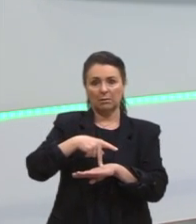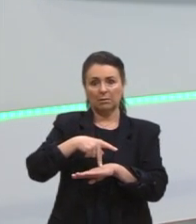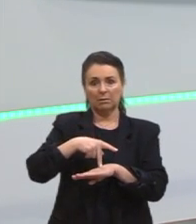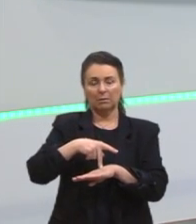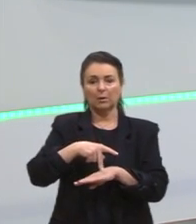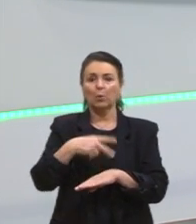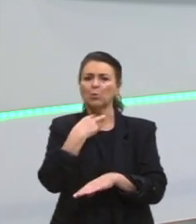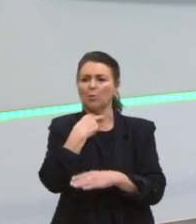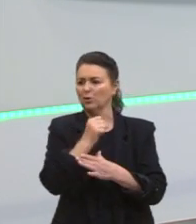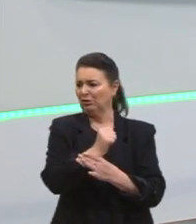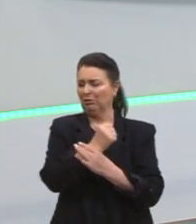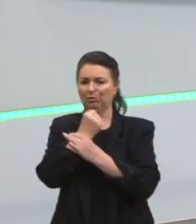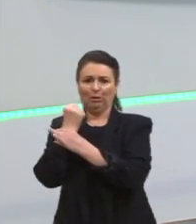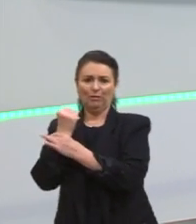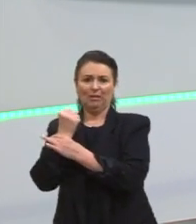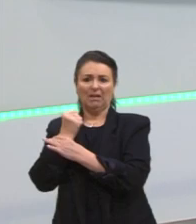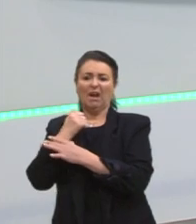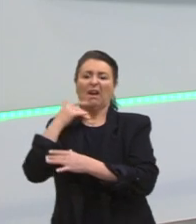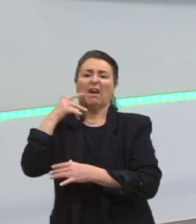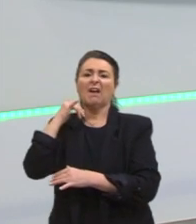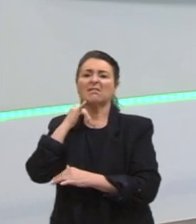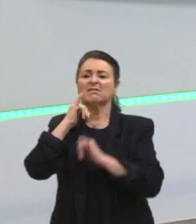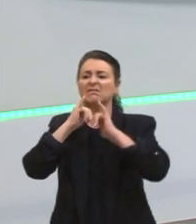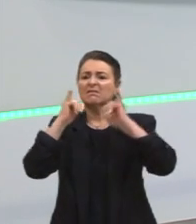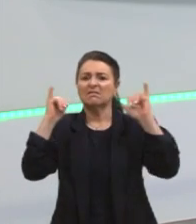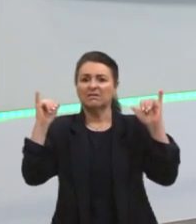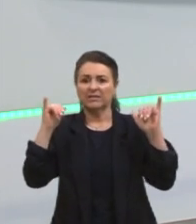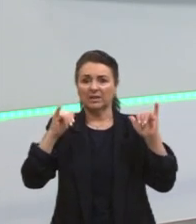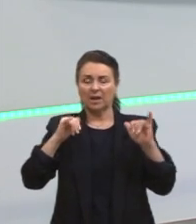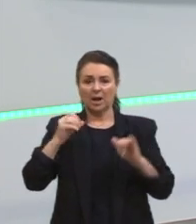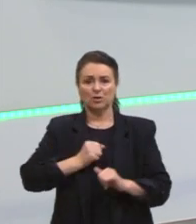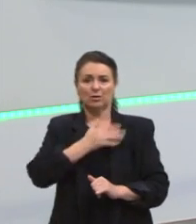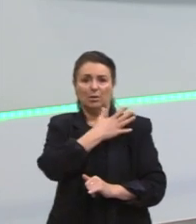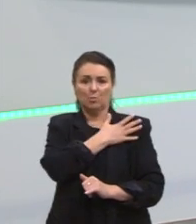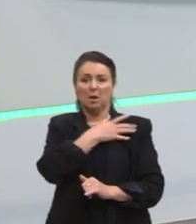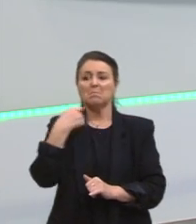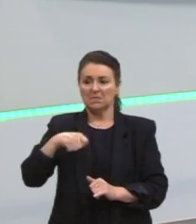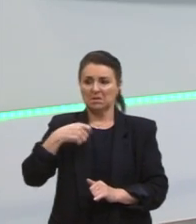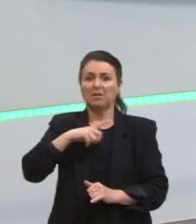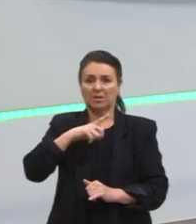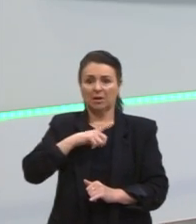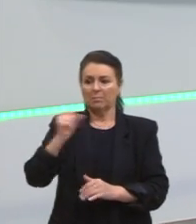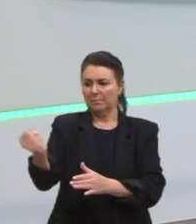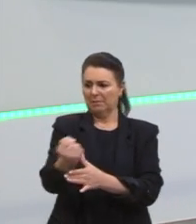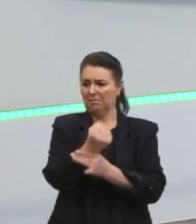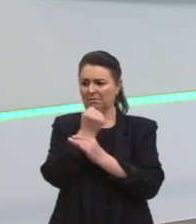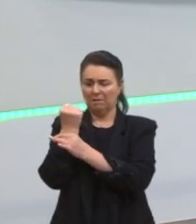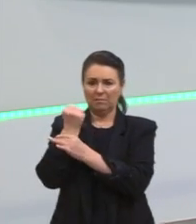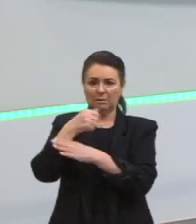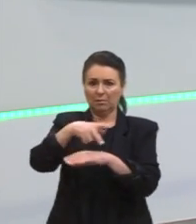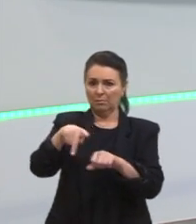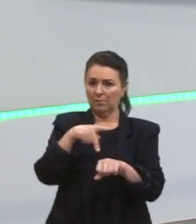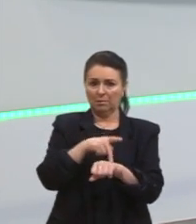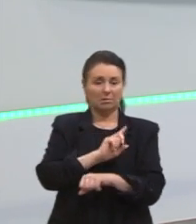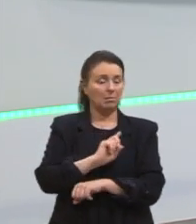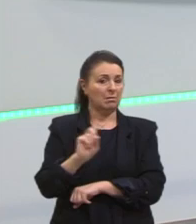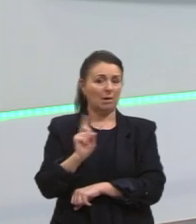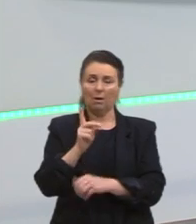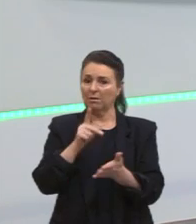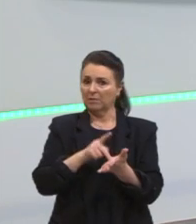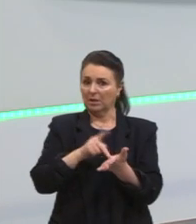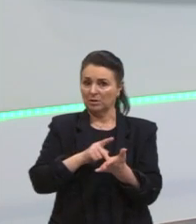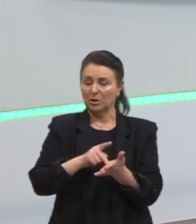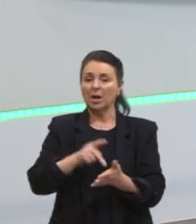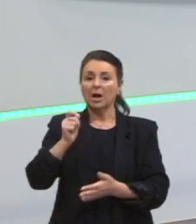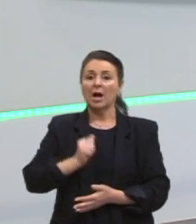esse discurso de que a ditadura militar foi necessária para defender o país. Ela não foi e ela matou